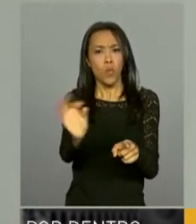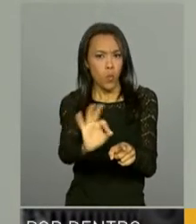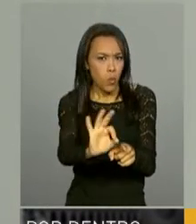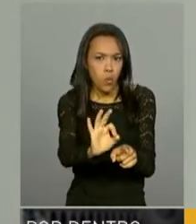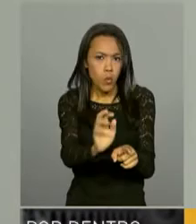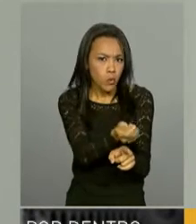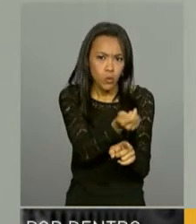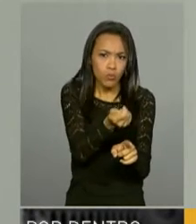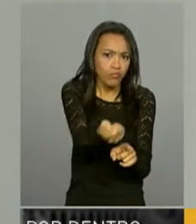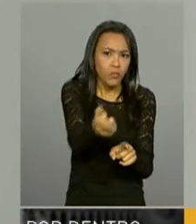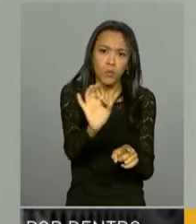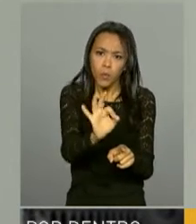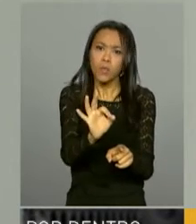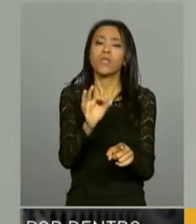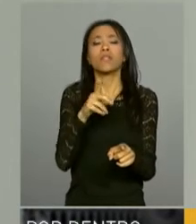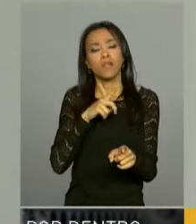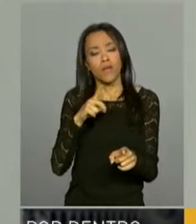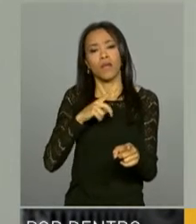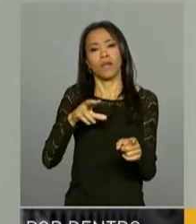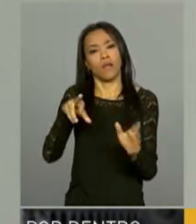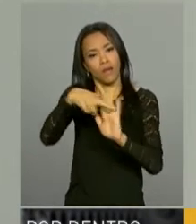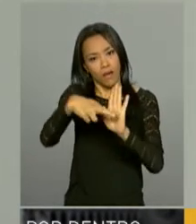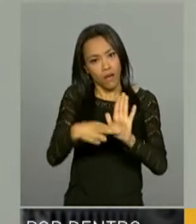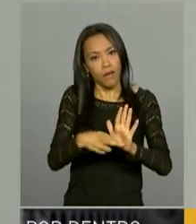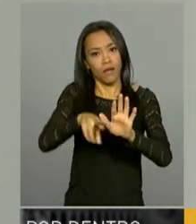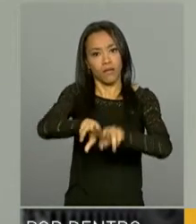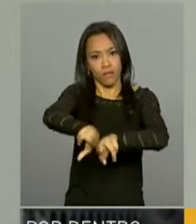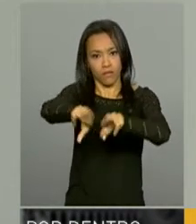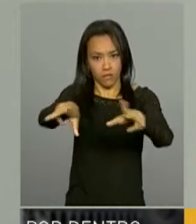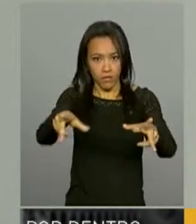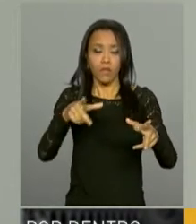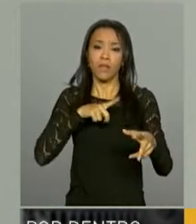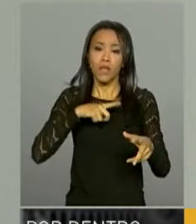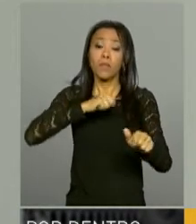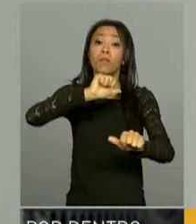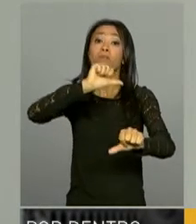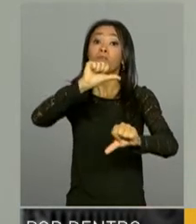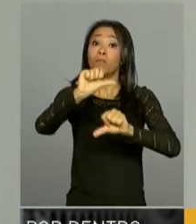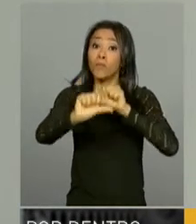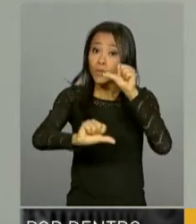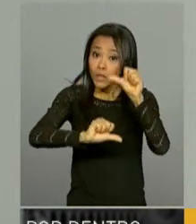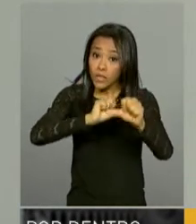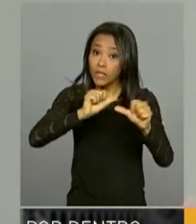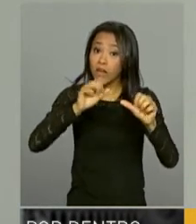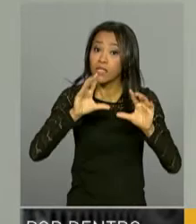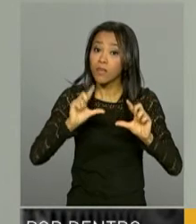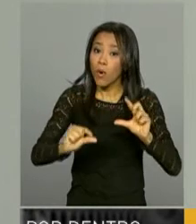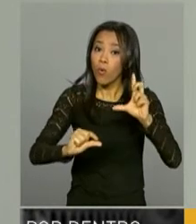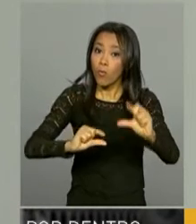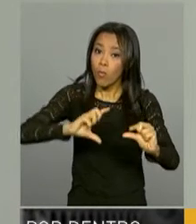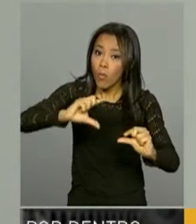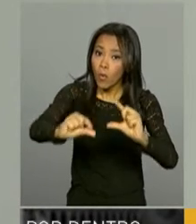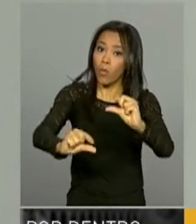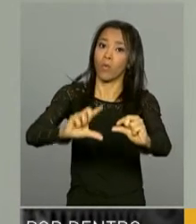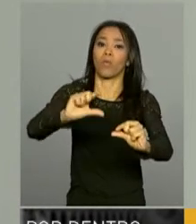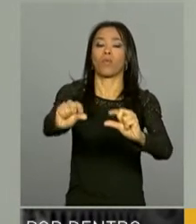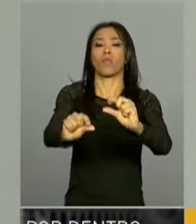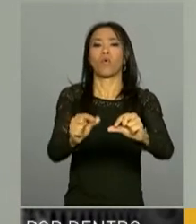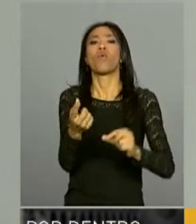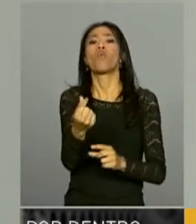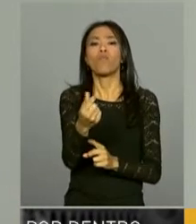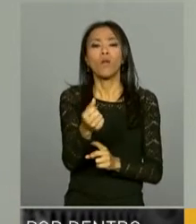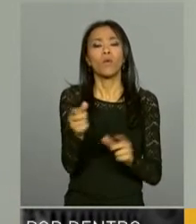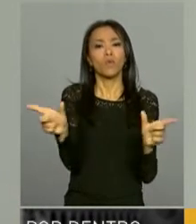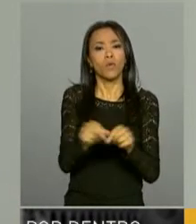também tem regras de, tem mudanças que vão ocorrer de modo paulatino. A própria mudança no valor do